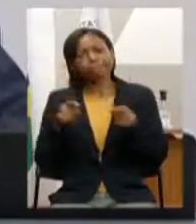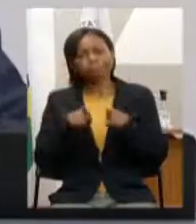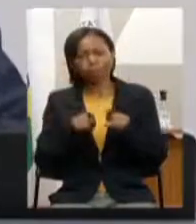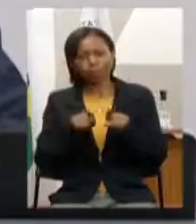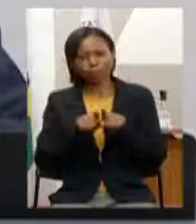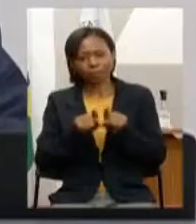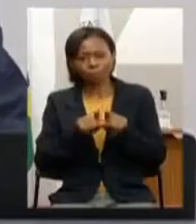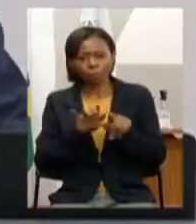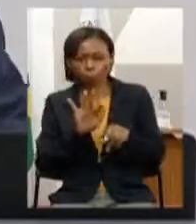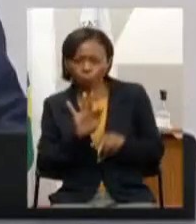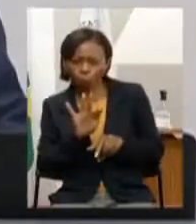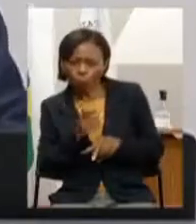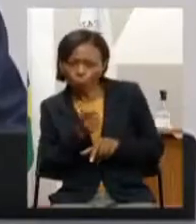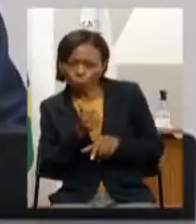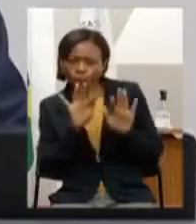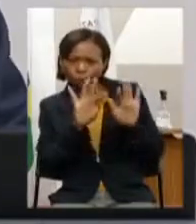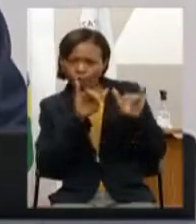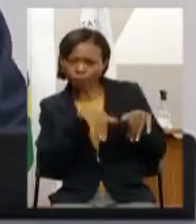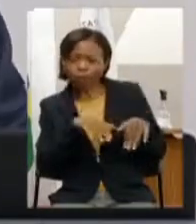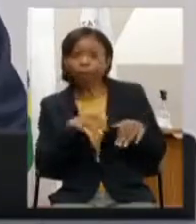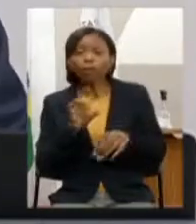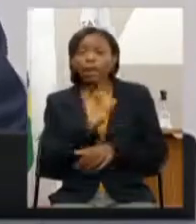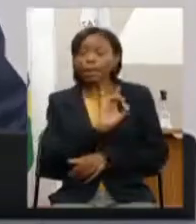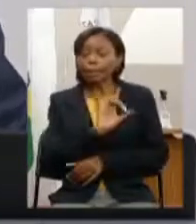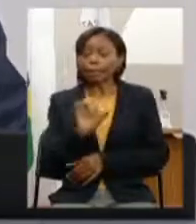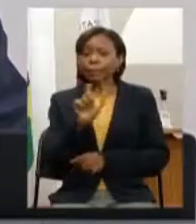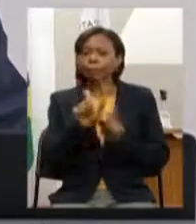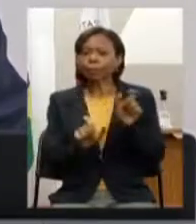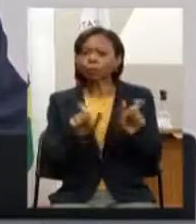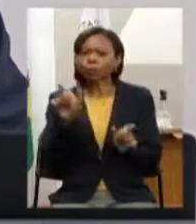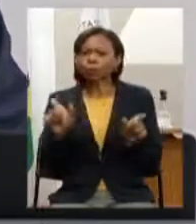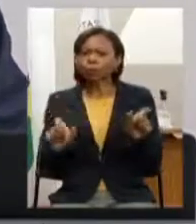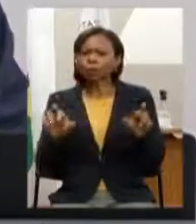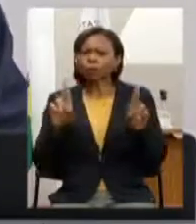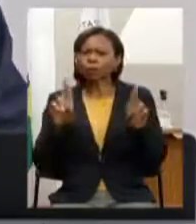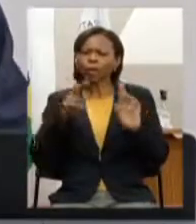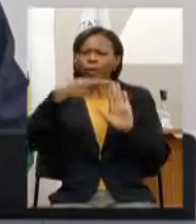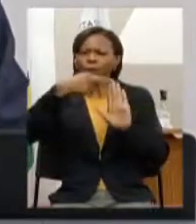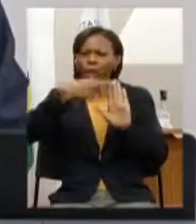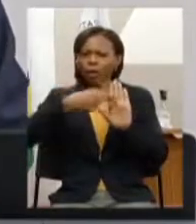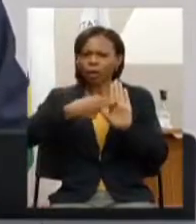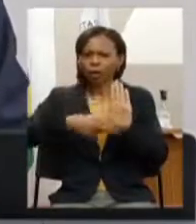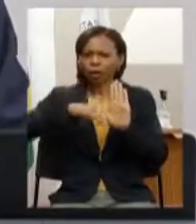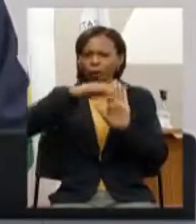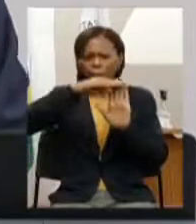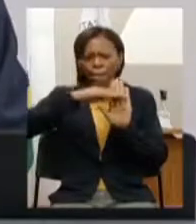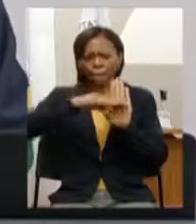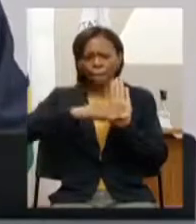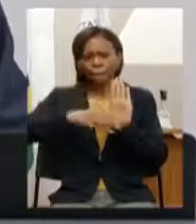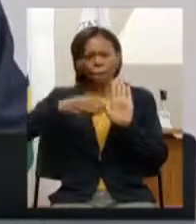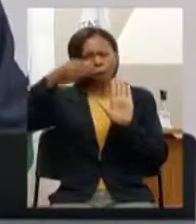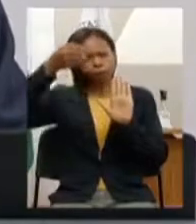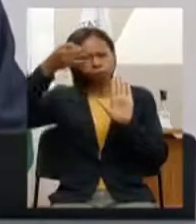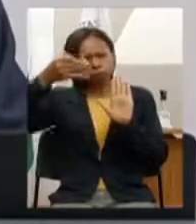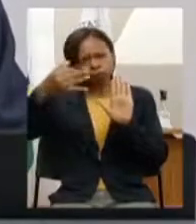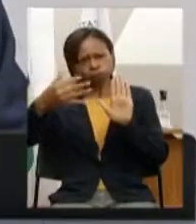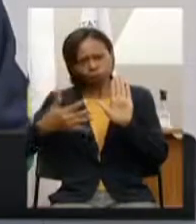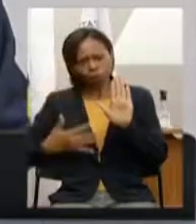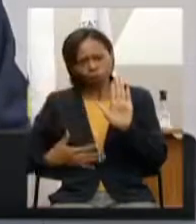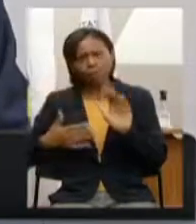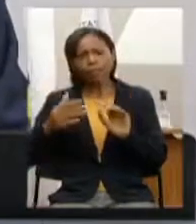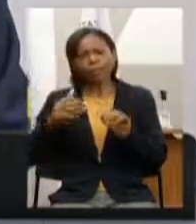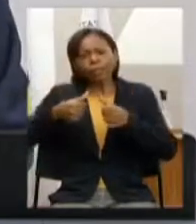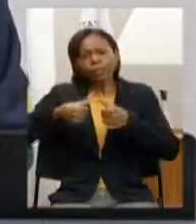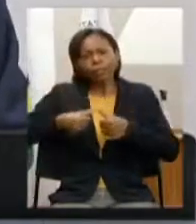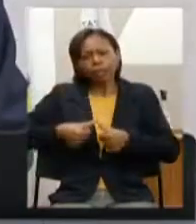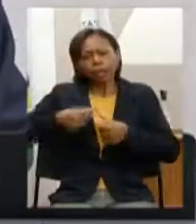minhas considerações finais a cada relator a cada relatora que apresentaram tão bem que ficaram aqui